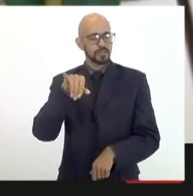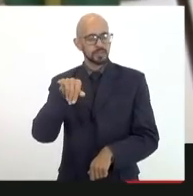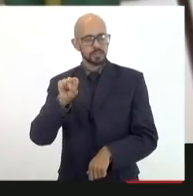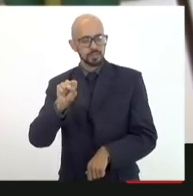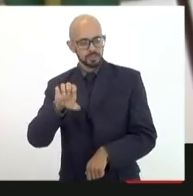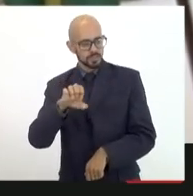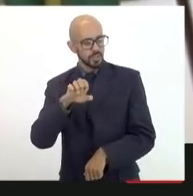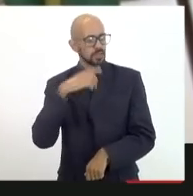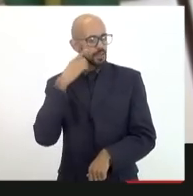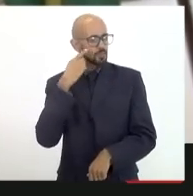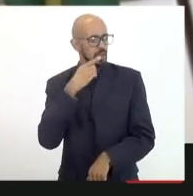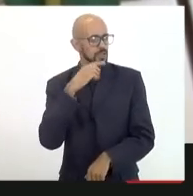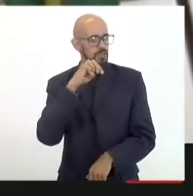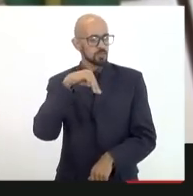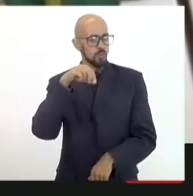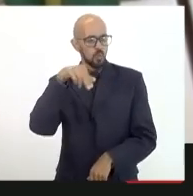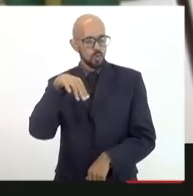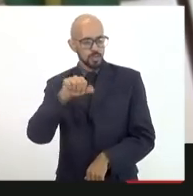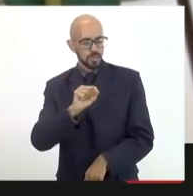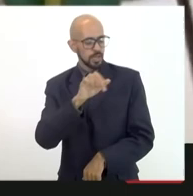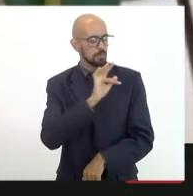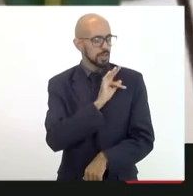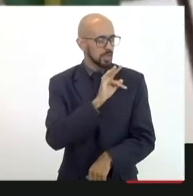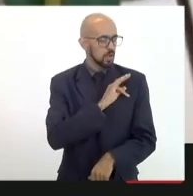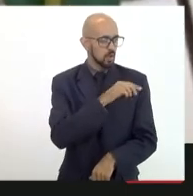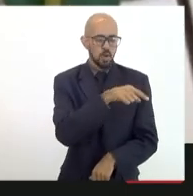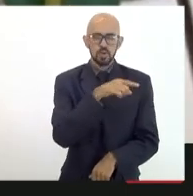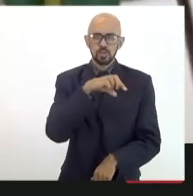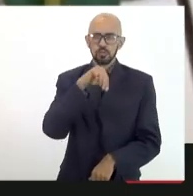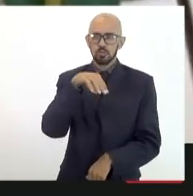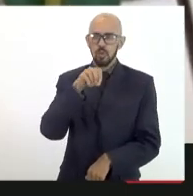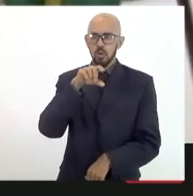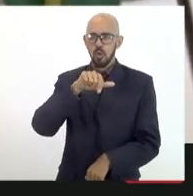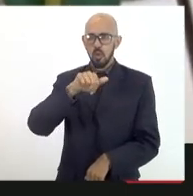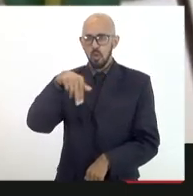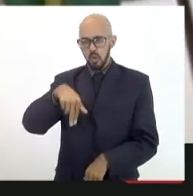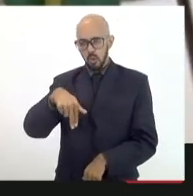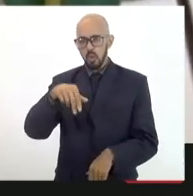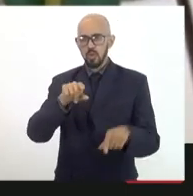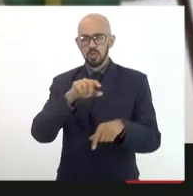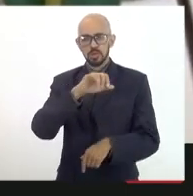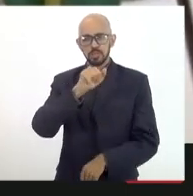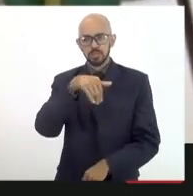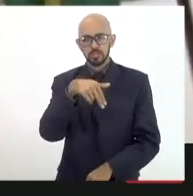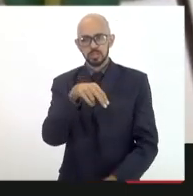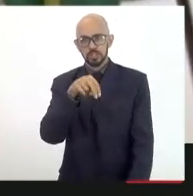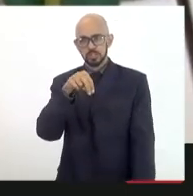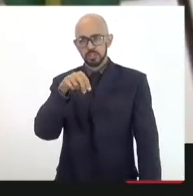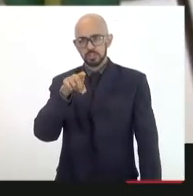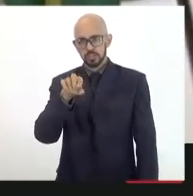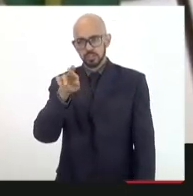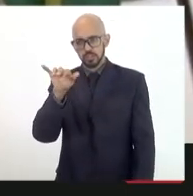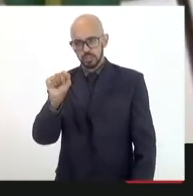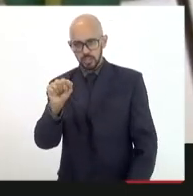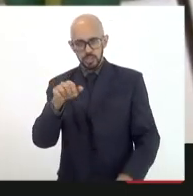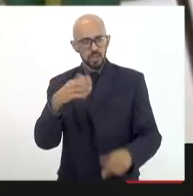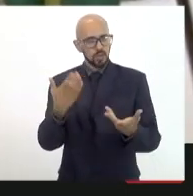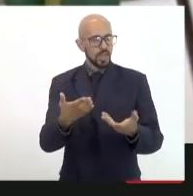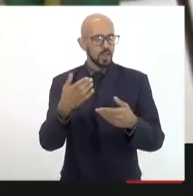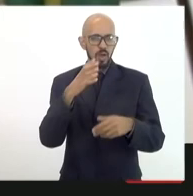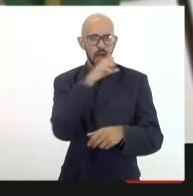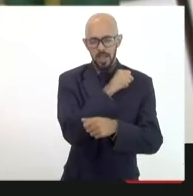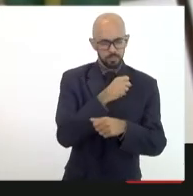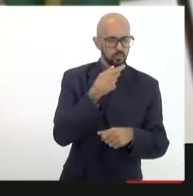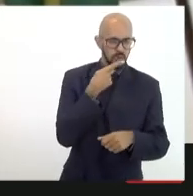deputada Marta Rocha deputado Molon deputada Jandira são duas intervenções muito rápidas primeiro parabenizar